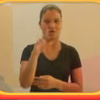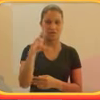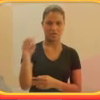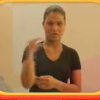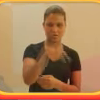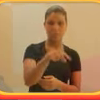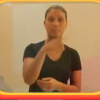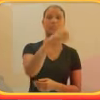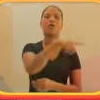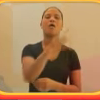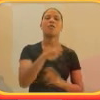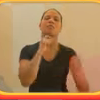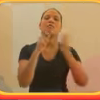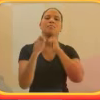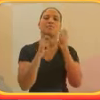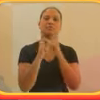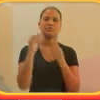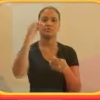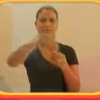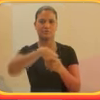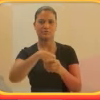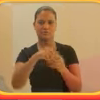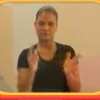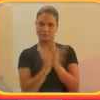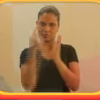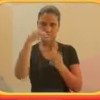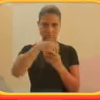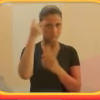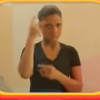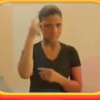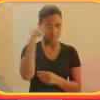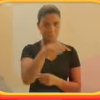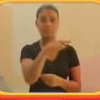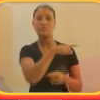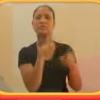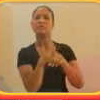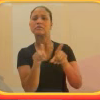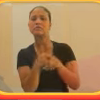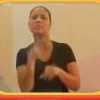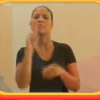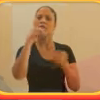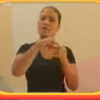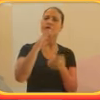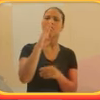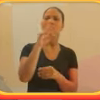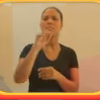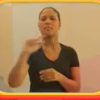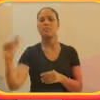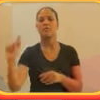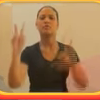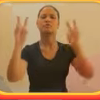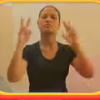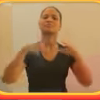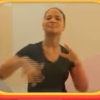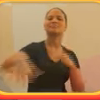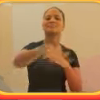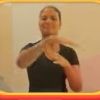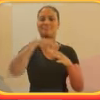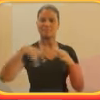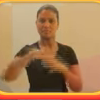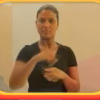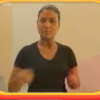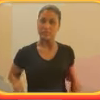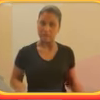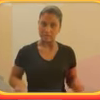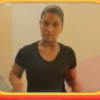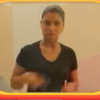Jairo Marques é repórter e colunista da Folha de São Paulo. Ele também tem um blog sobre cidadania. Cadeirante, Jairo relembra